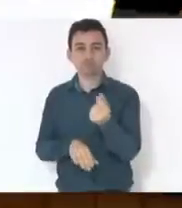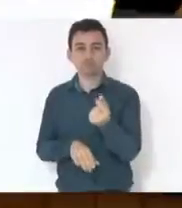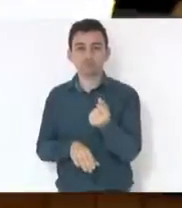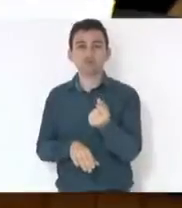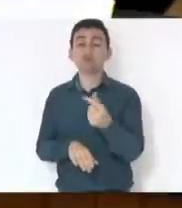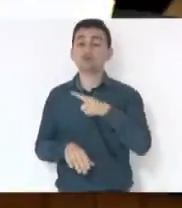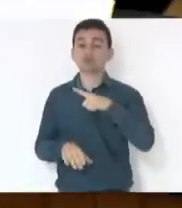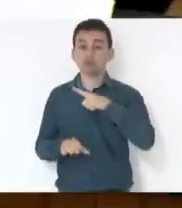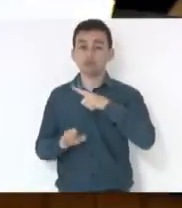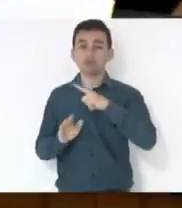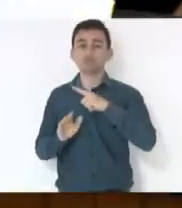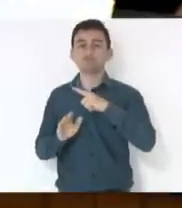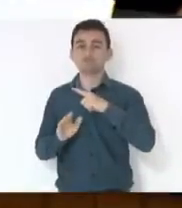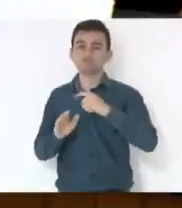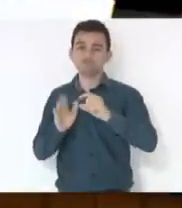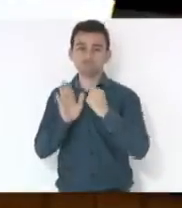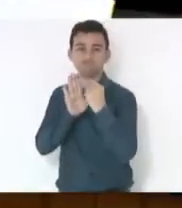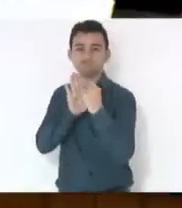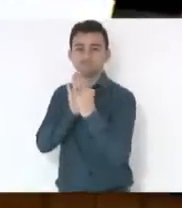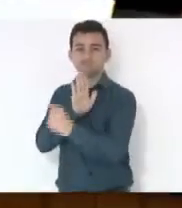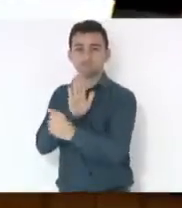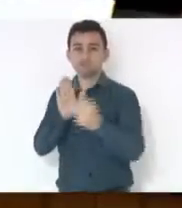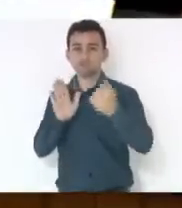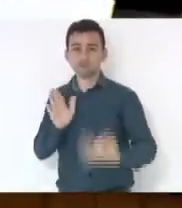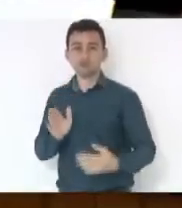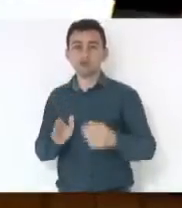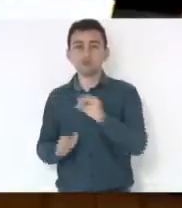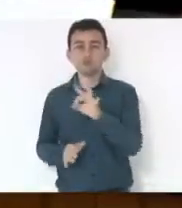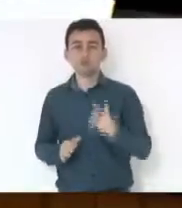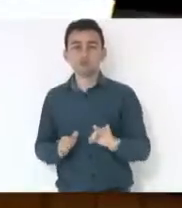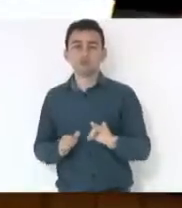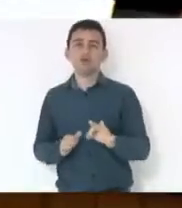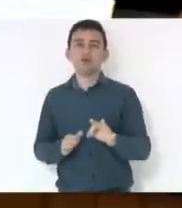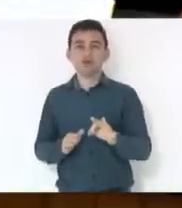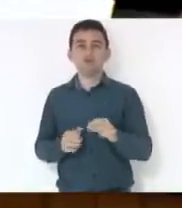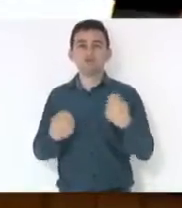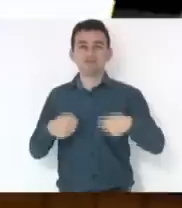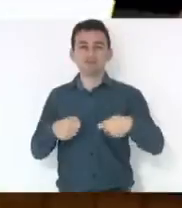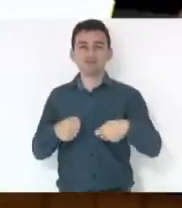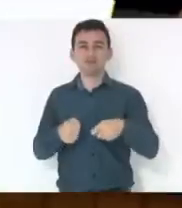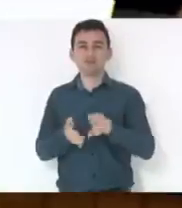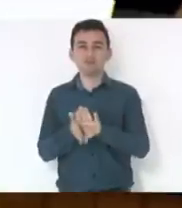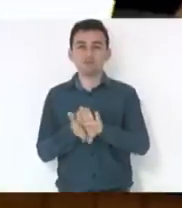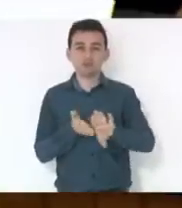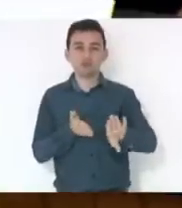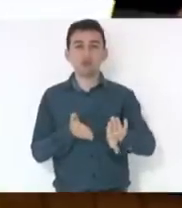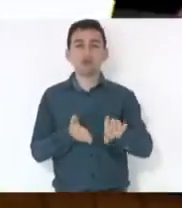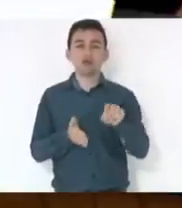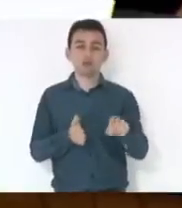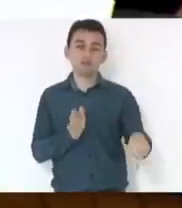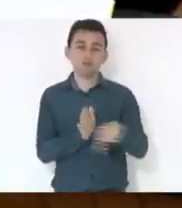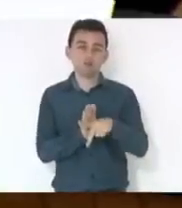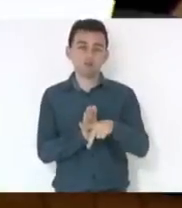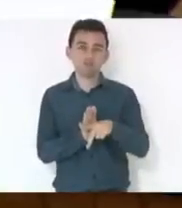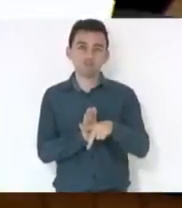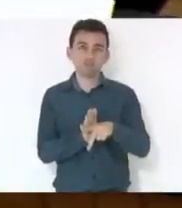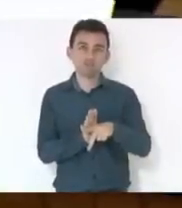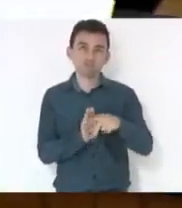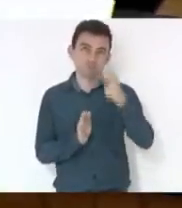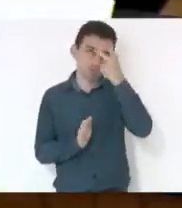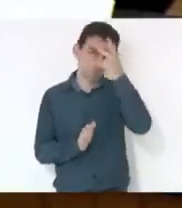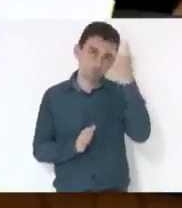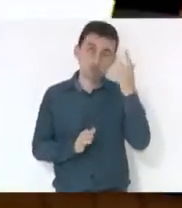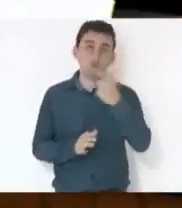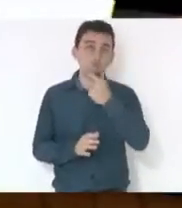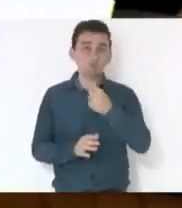cláusula que reserve um percentual mínimo de vagas para determinado sexo. Então, tem que ter pelo menos 30% para mulheres